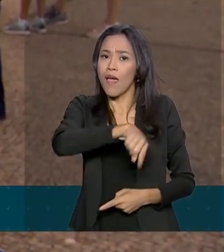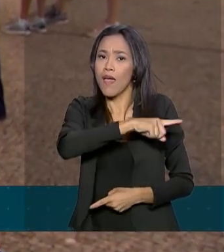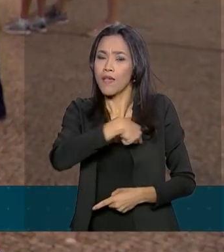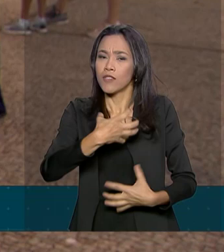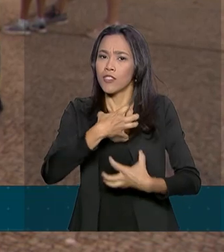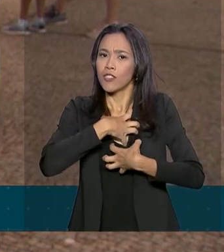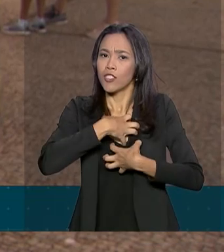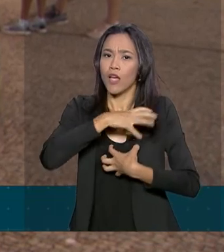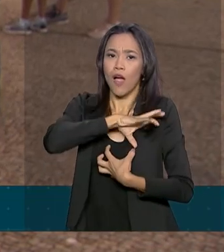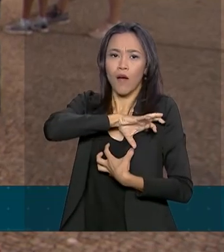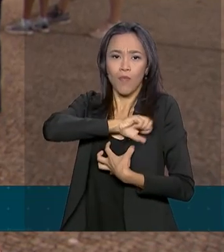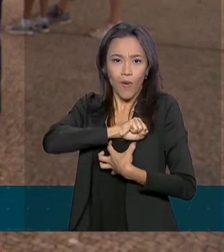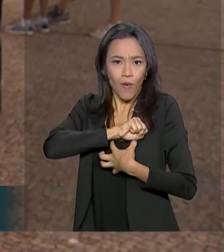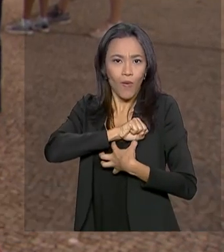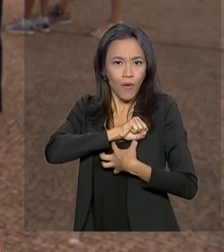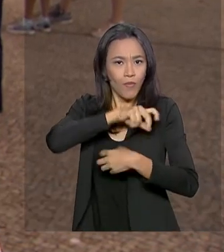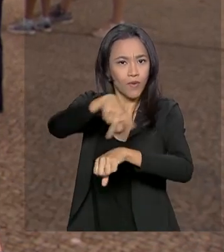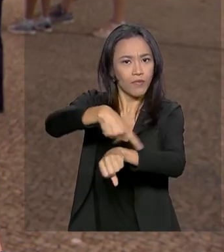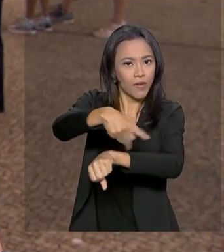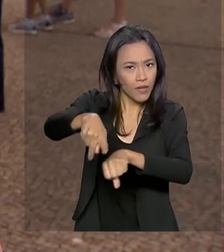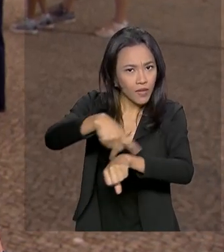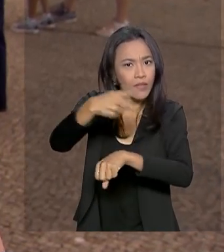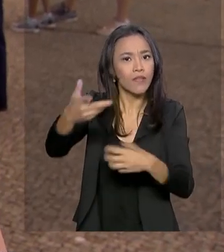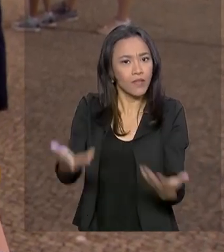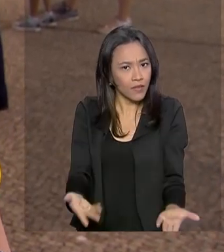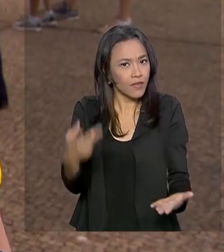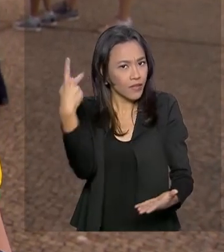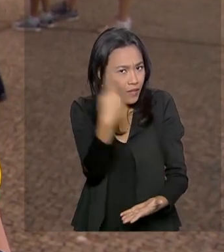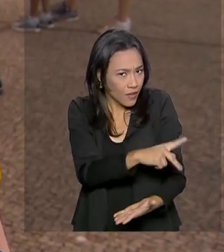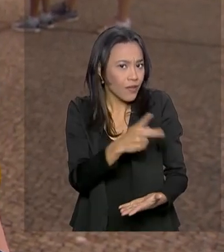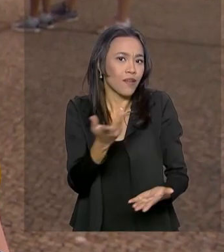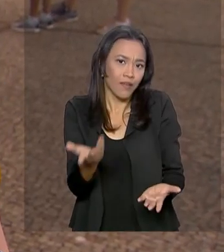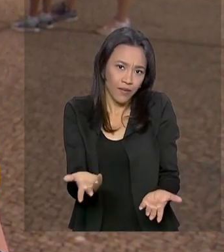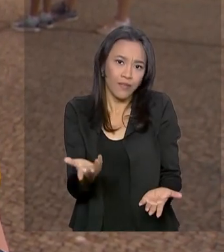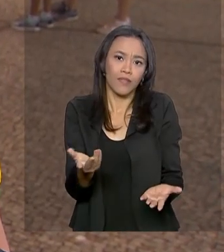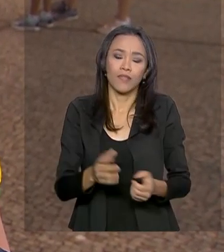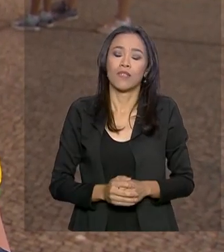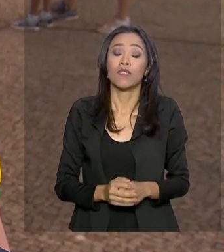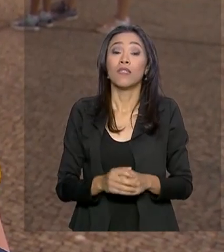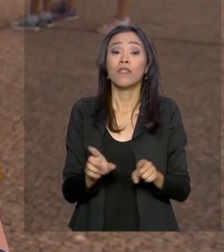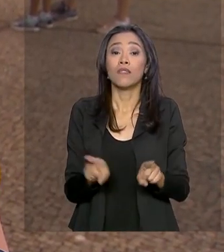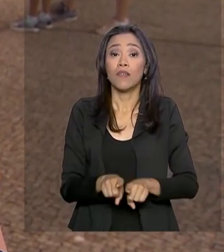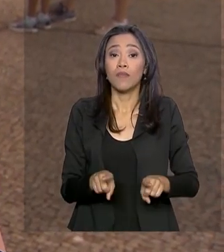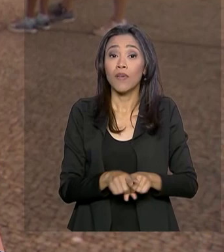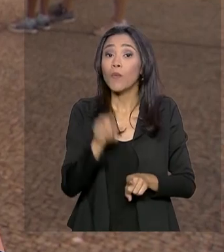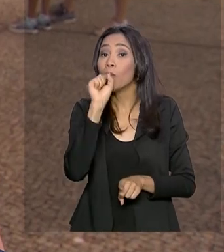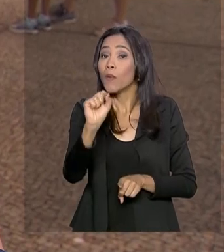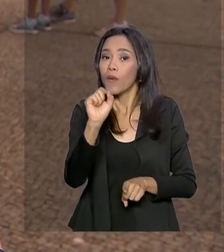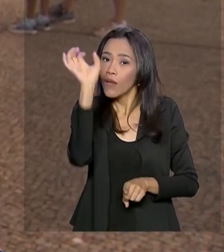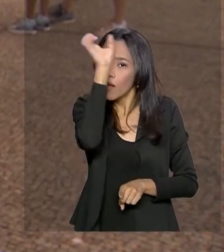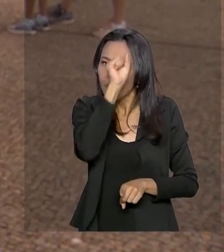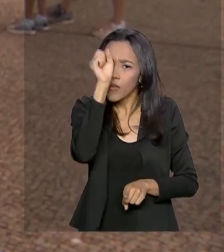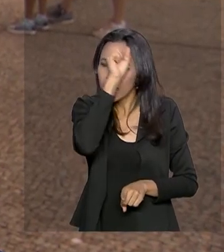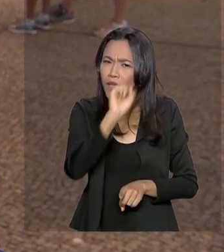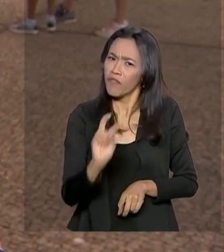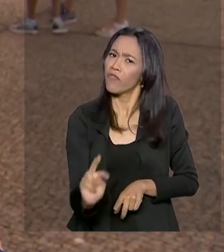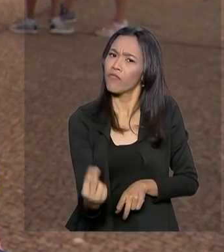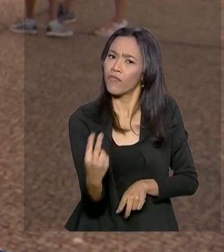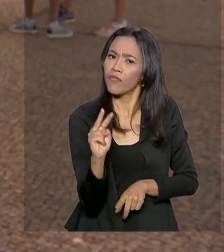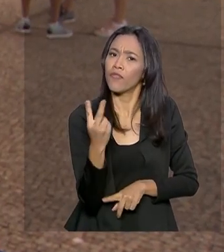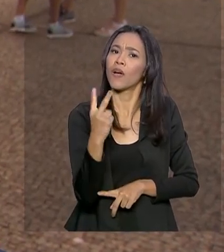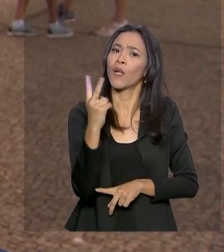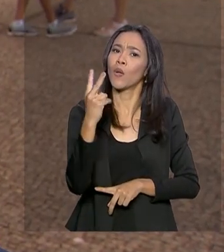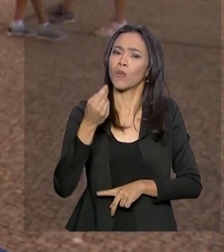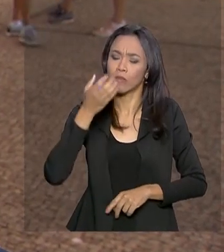amor por essa nação, né? Que é o país delas também, né? E aprender a valorização da